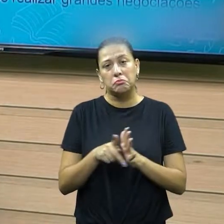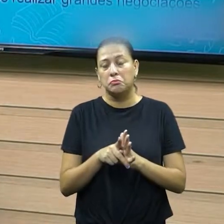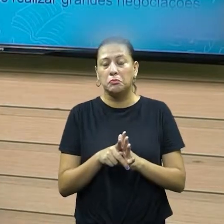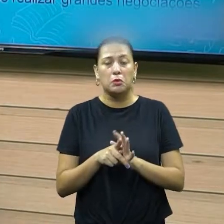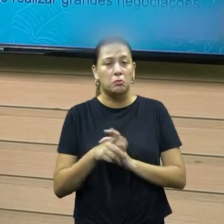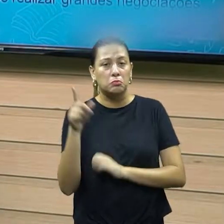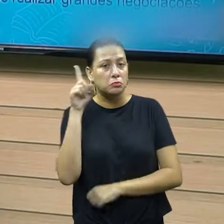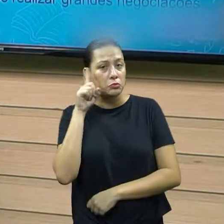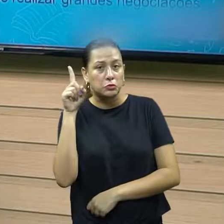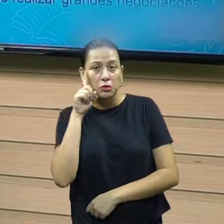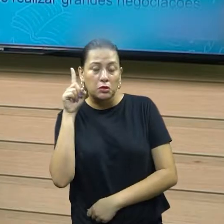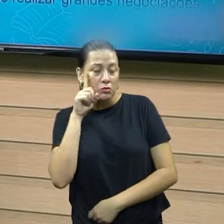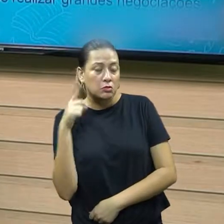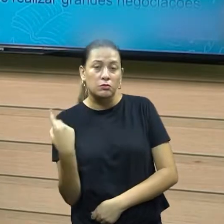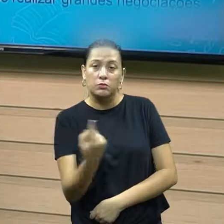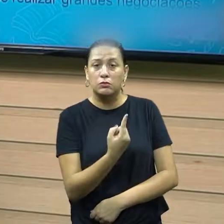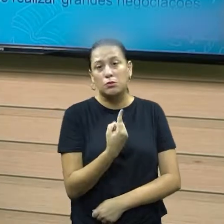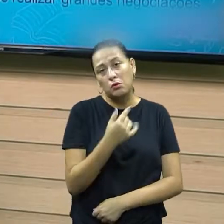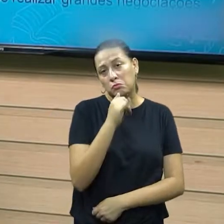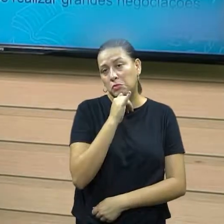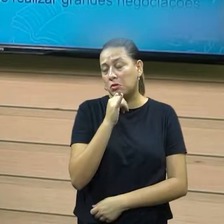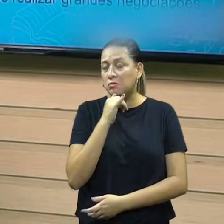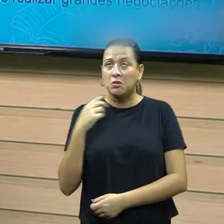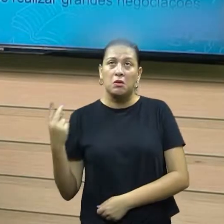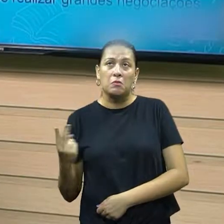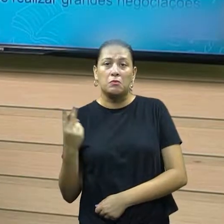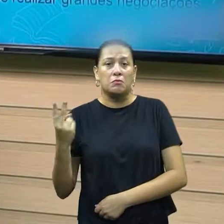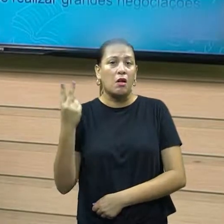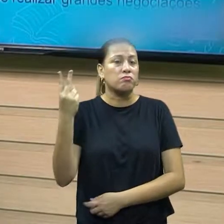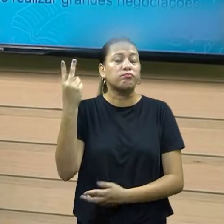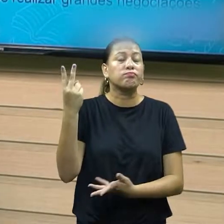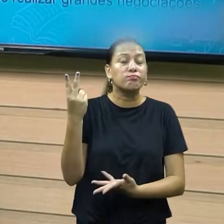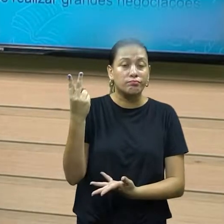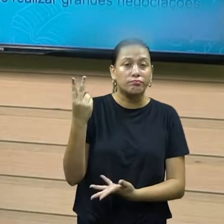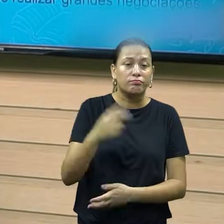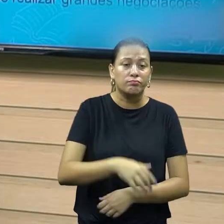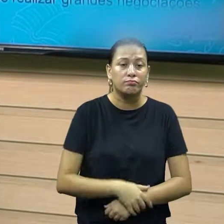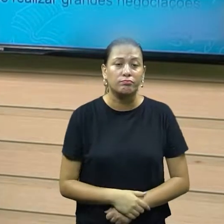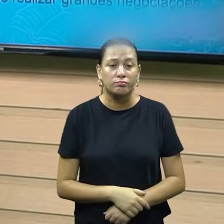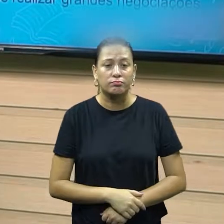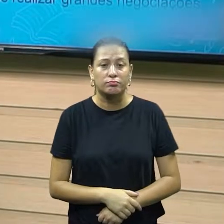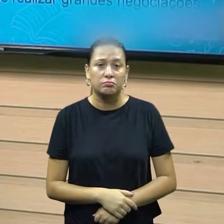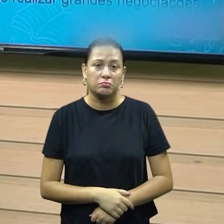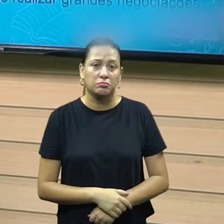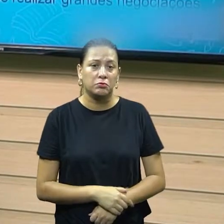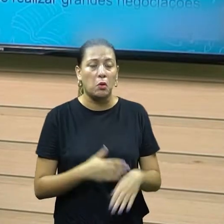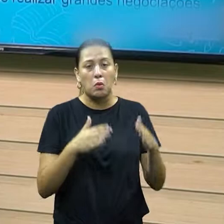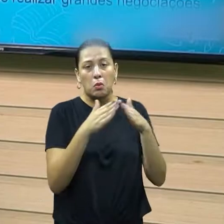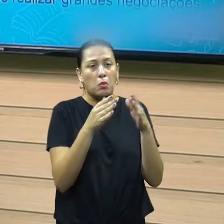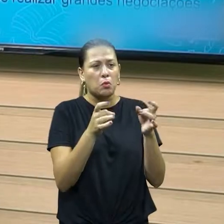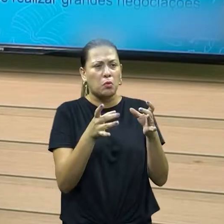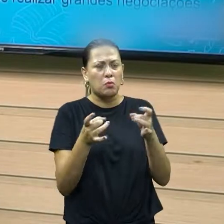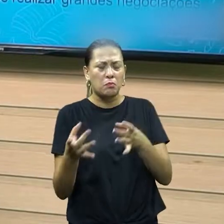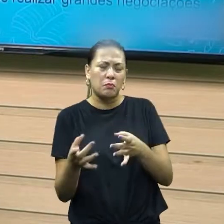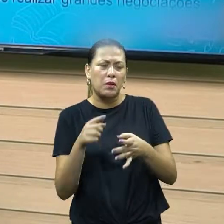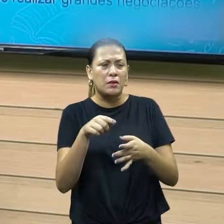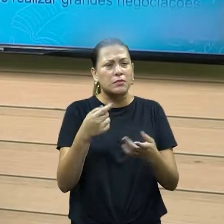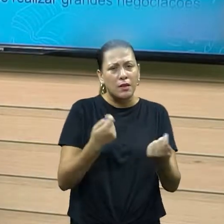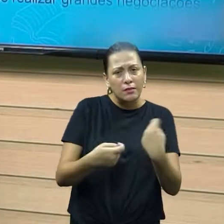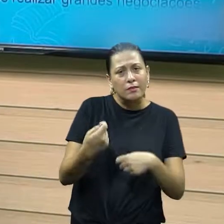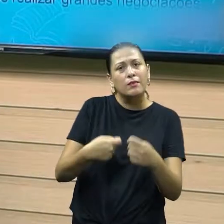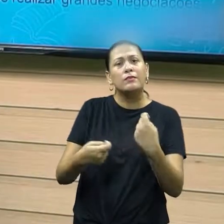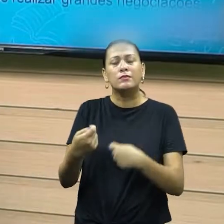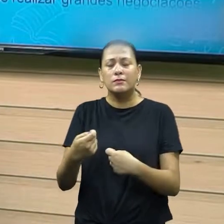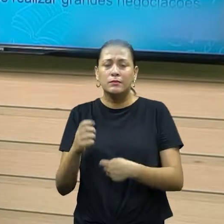estar tratando em relação a preço. às vezes, em determinadas situações, nós estamos em determinado comércio. Há esse processo de negociação.